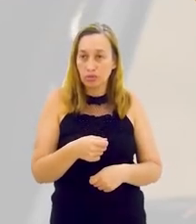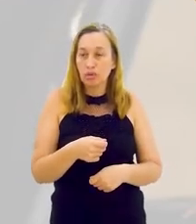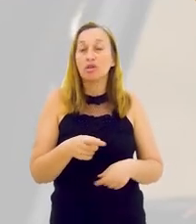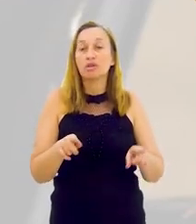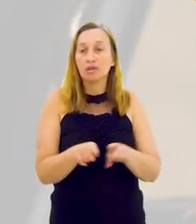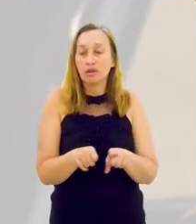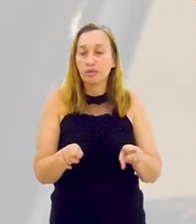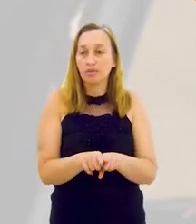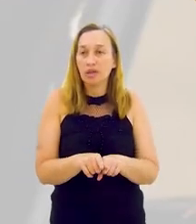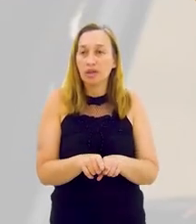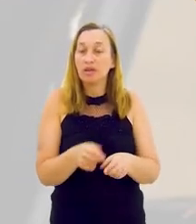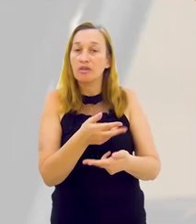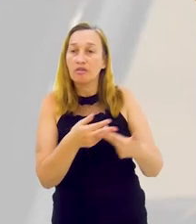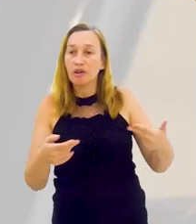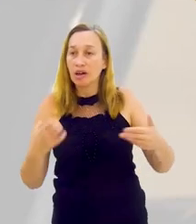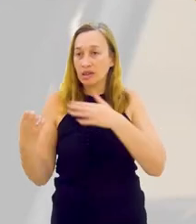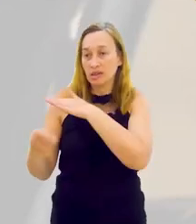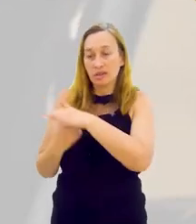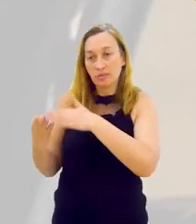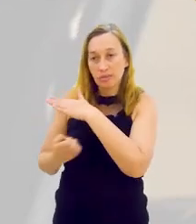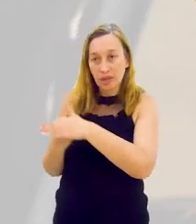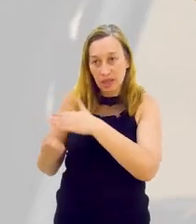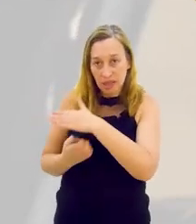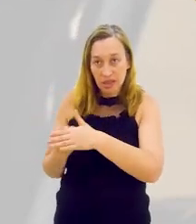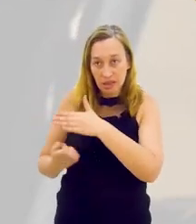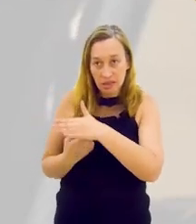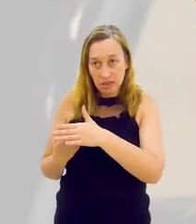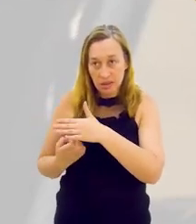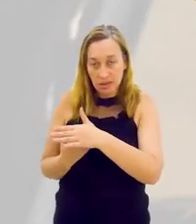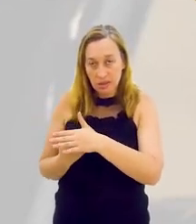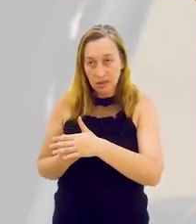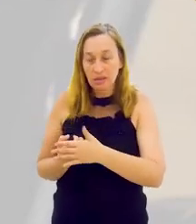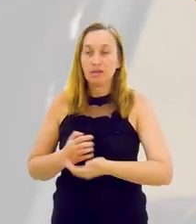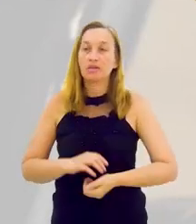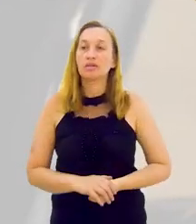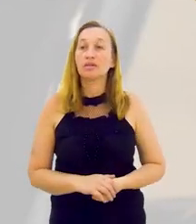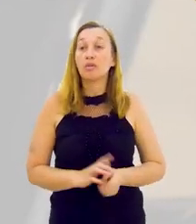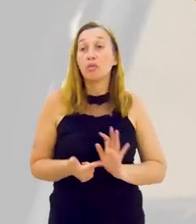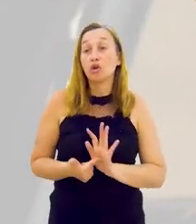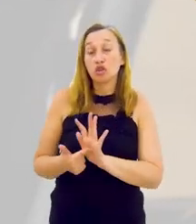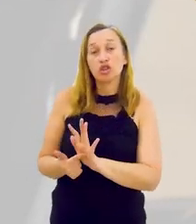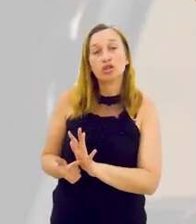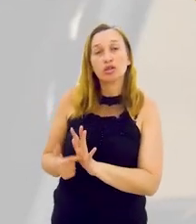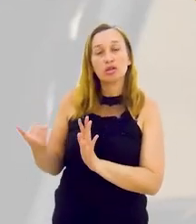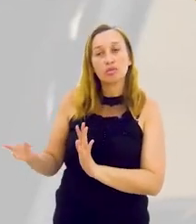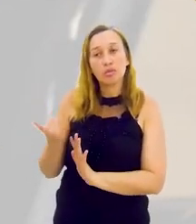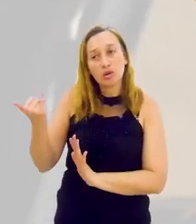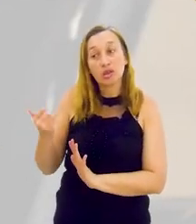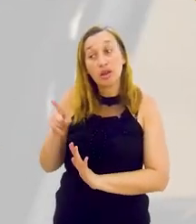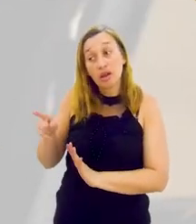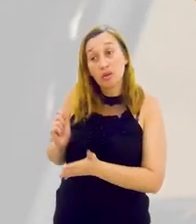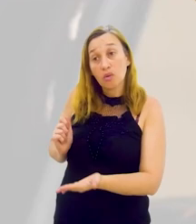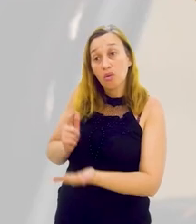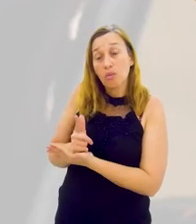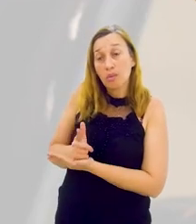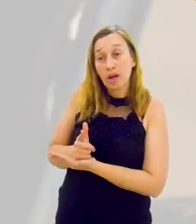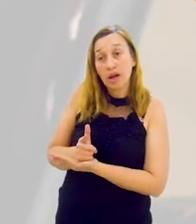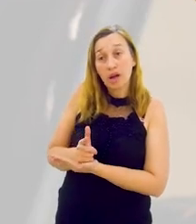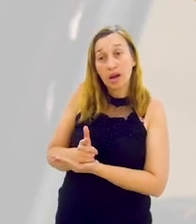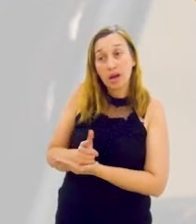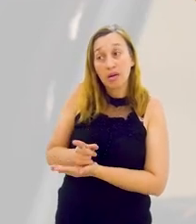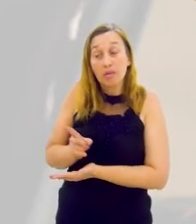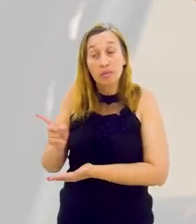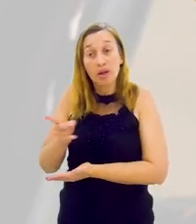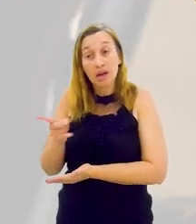sessões de negócios, e ir convencendo também grandes empresas, grandes players, grandes ativos do Estado, mostrando que é